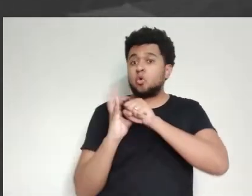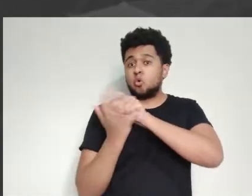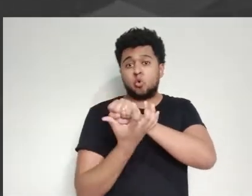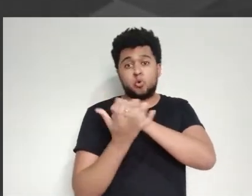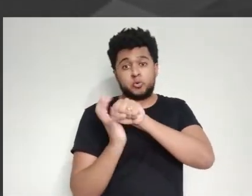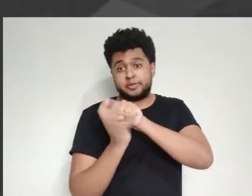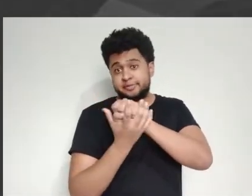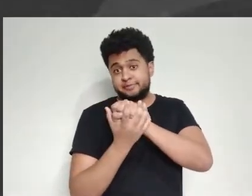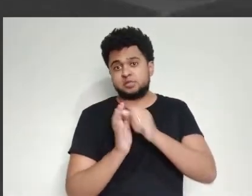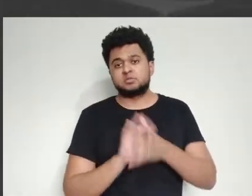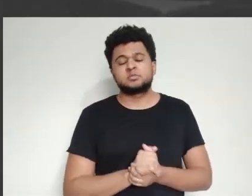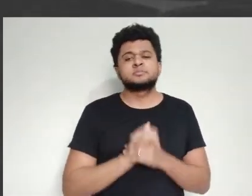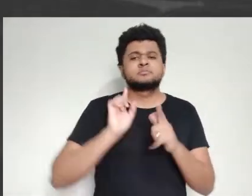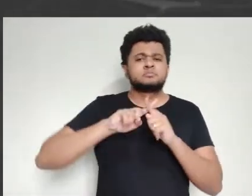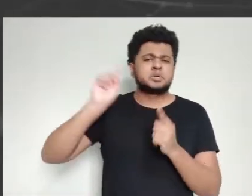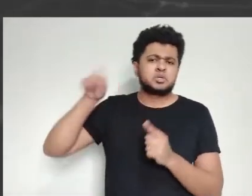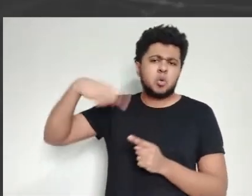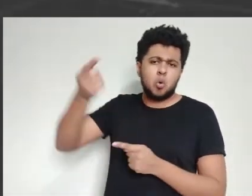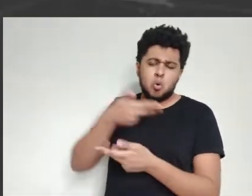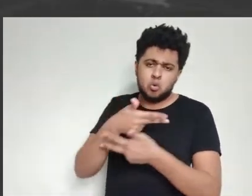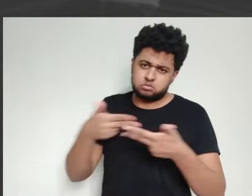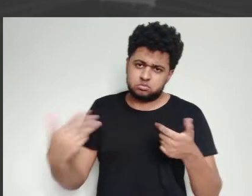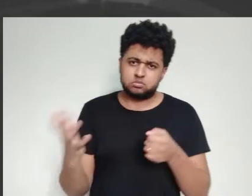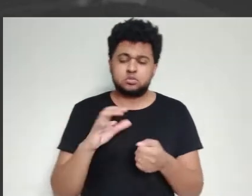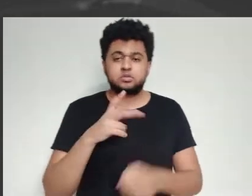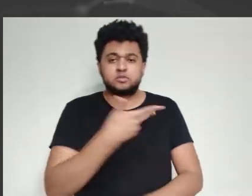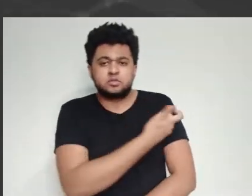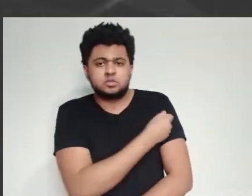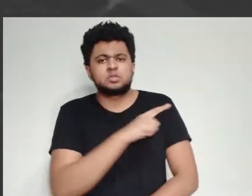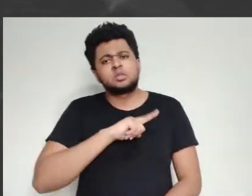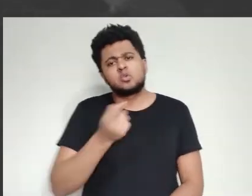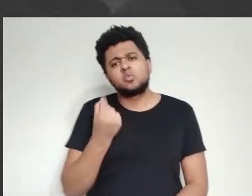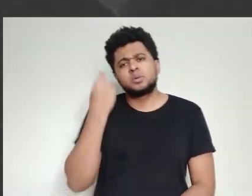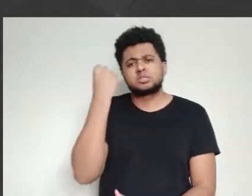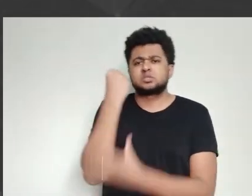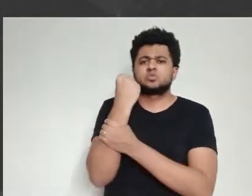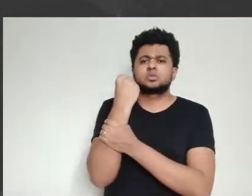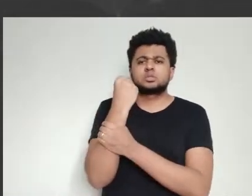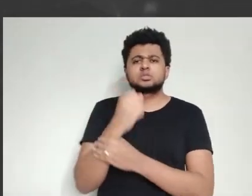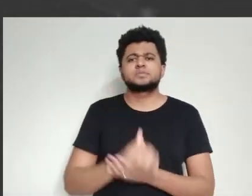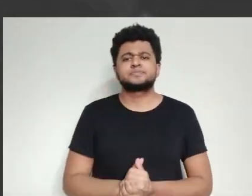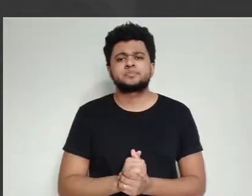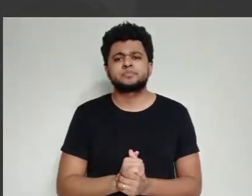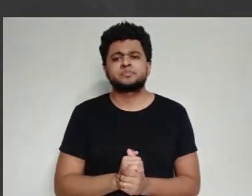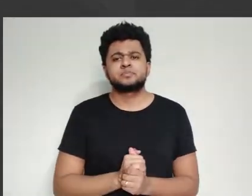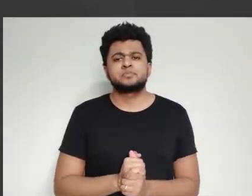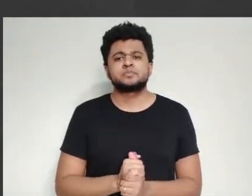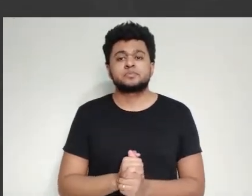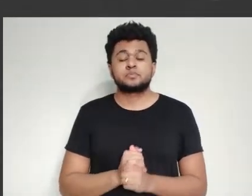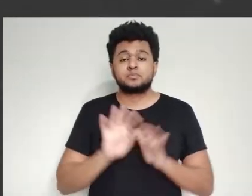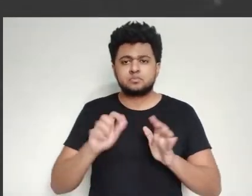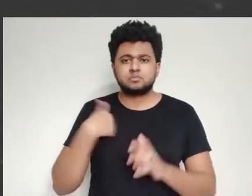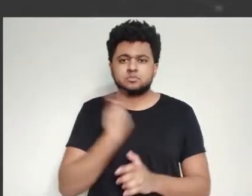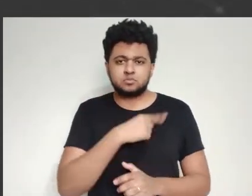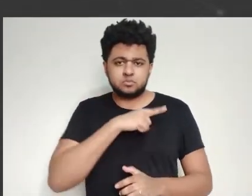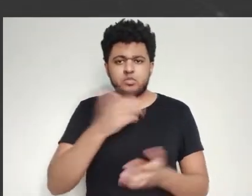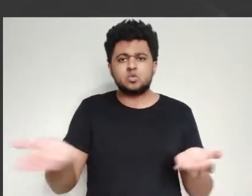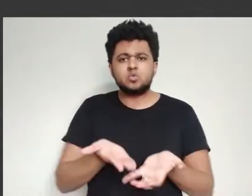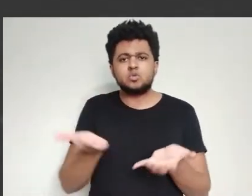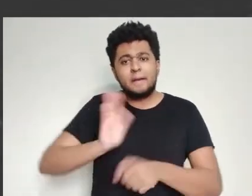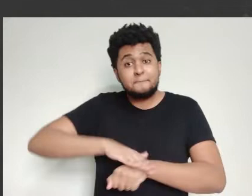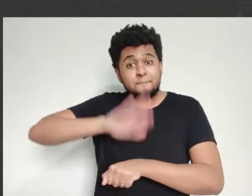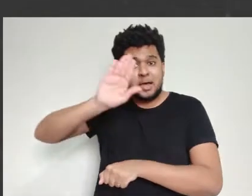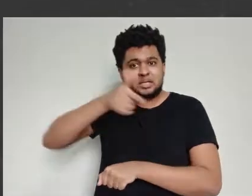criança que tem um sistema imunológico imunodeprimido, um idoso que está com algum tipo de doença, uma comorbidade,